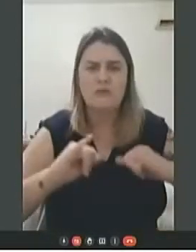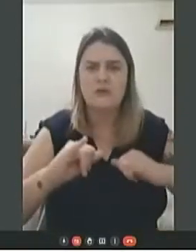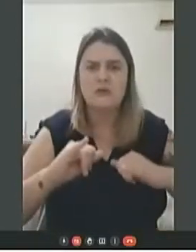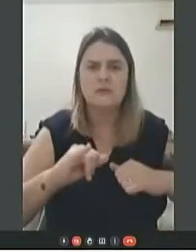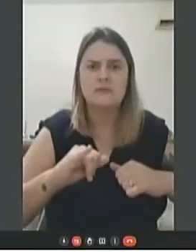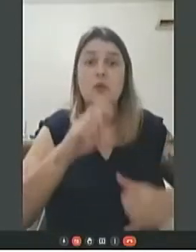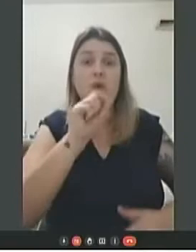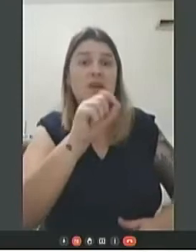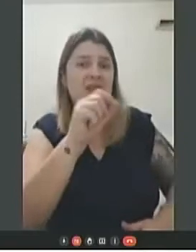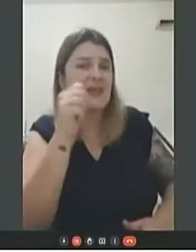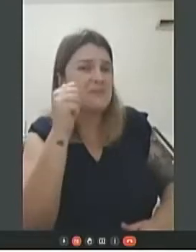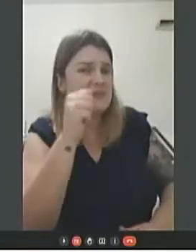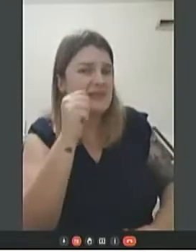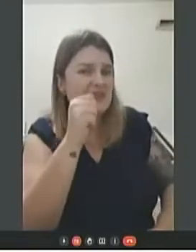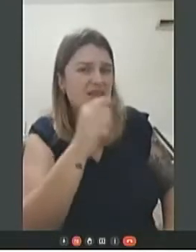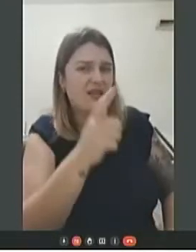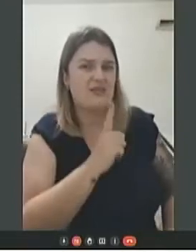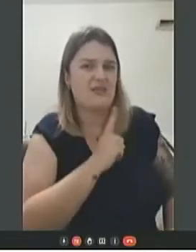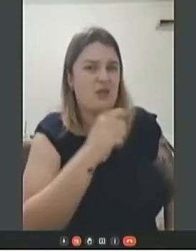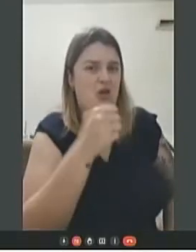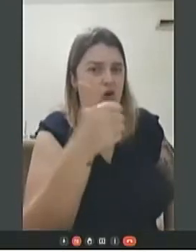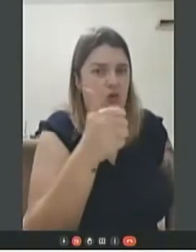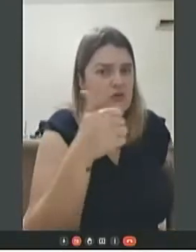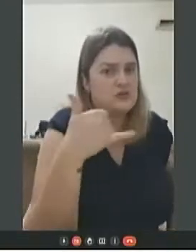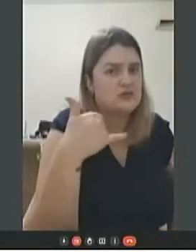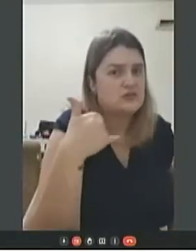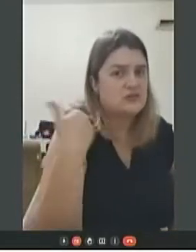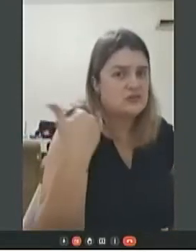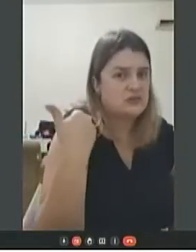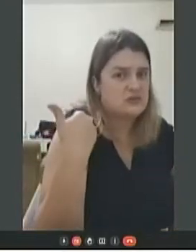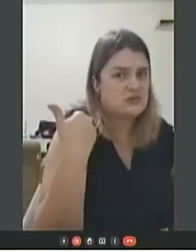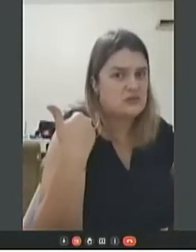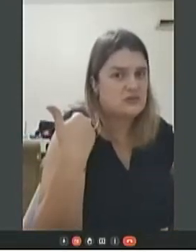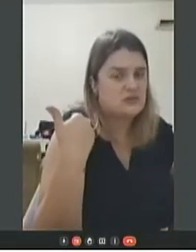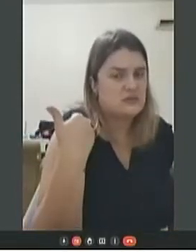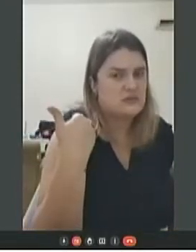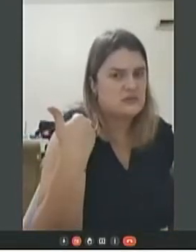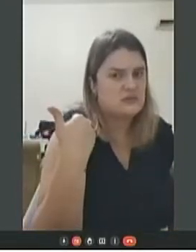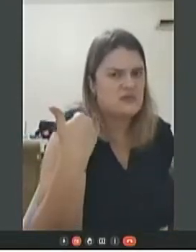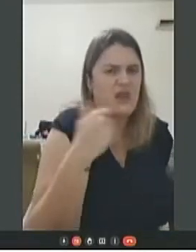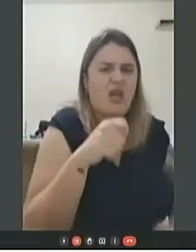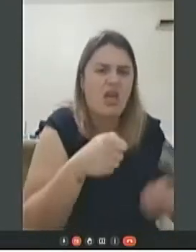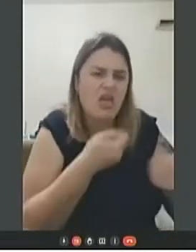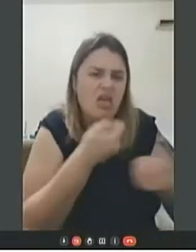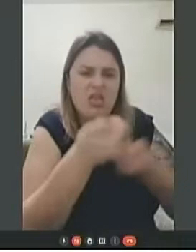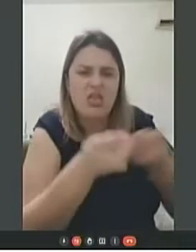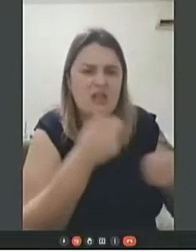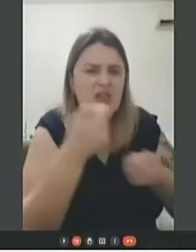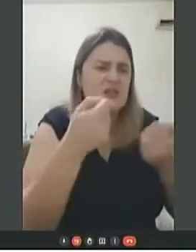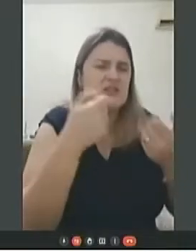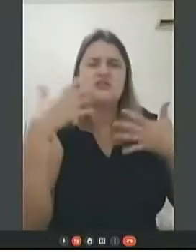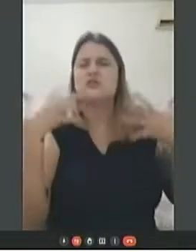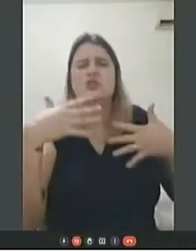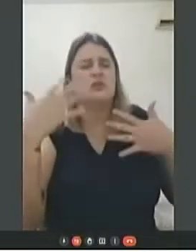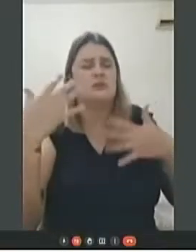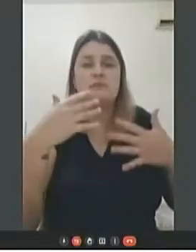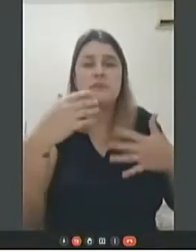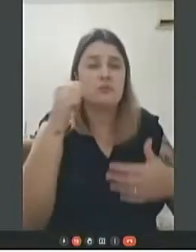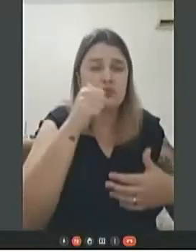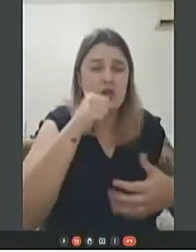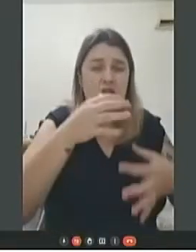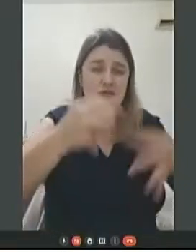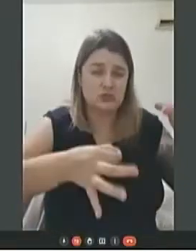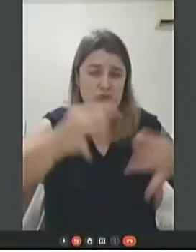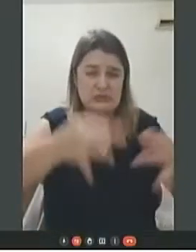criança passou, essa menina de 11 anos, foi tortura. O que a juíza e a promotora fizeram com ela.